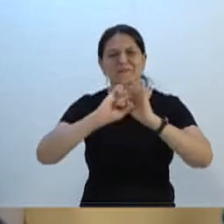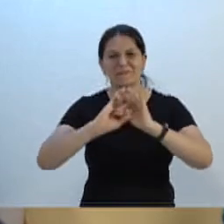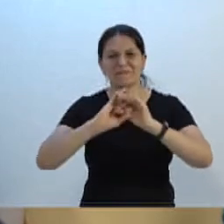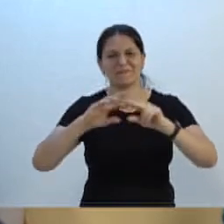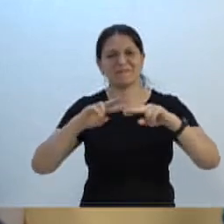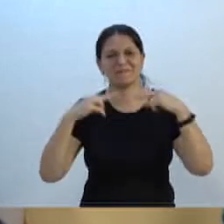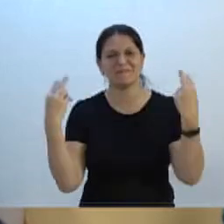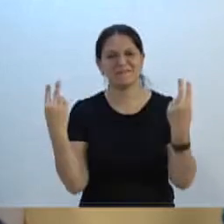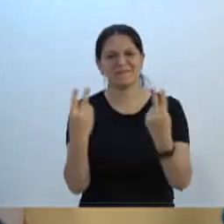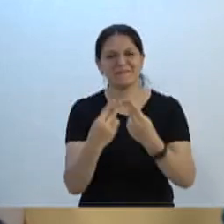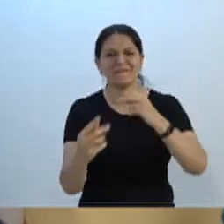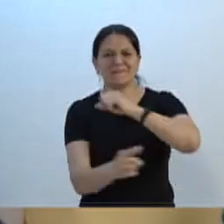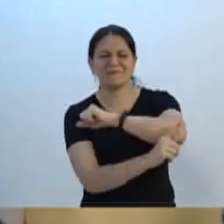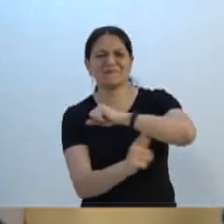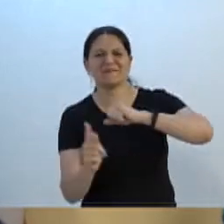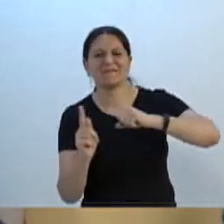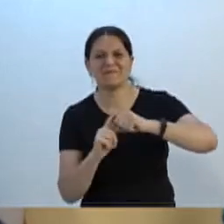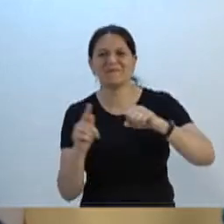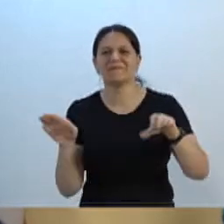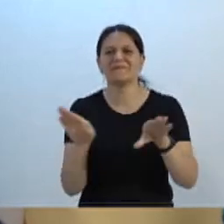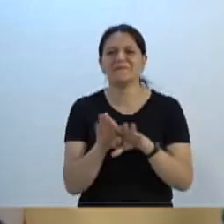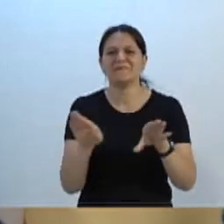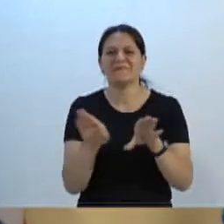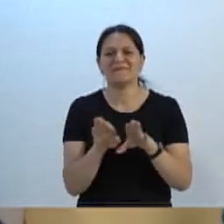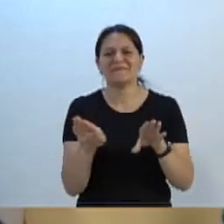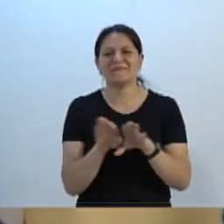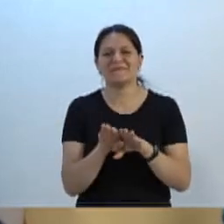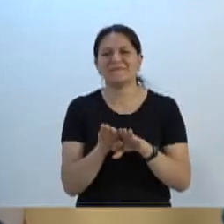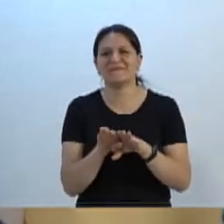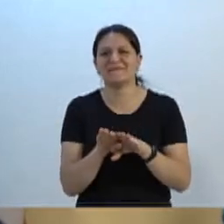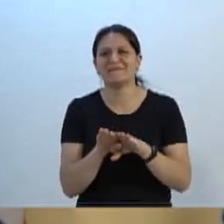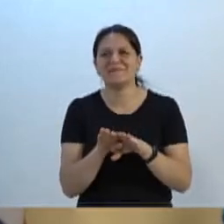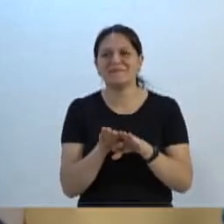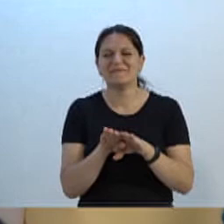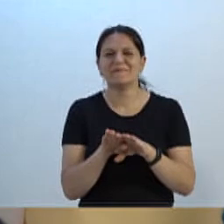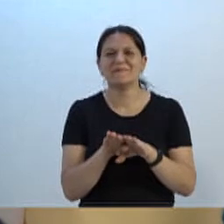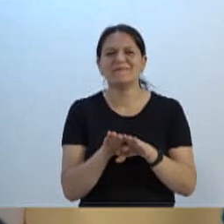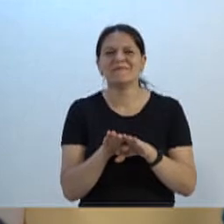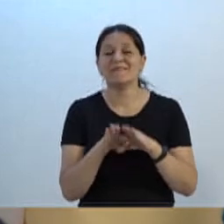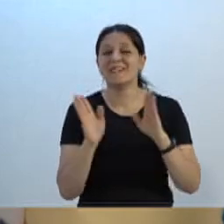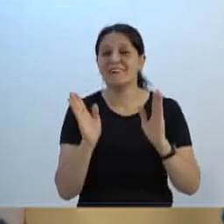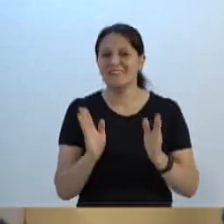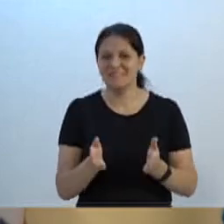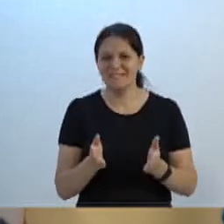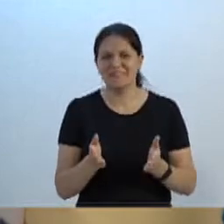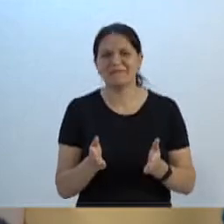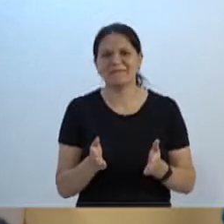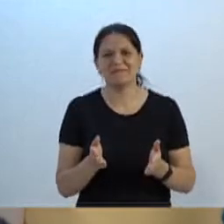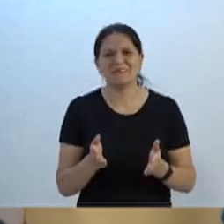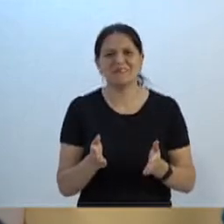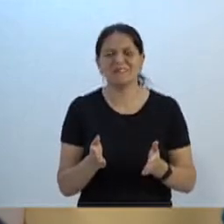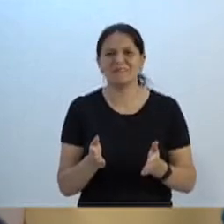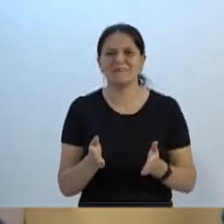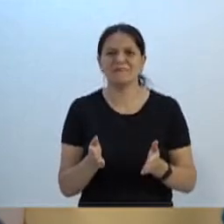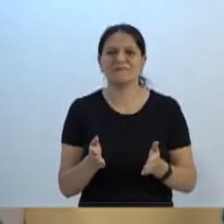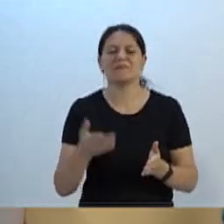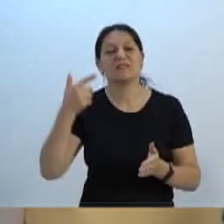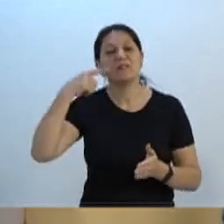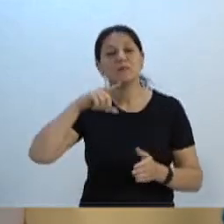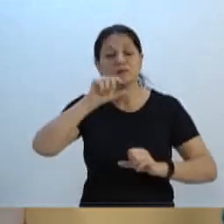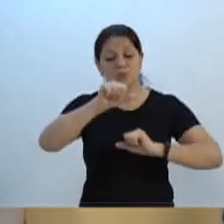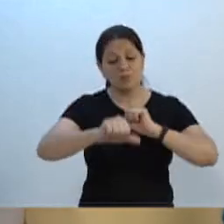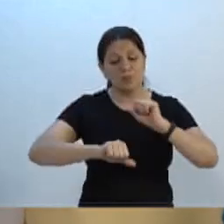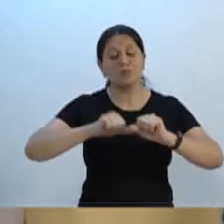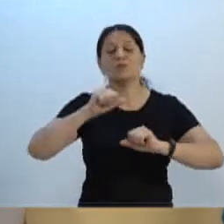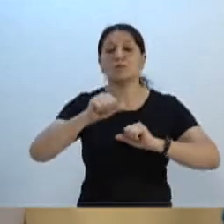E, ultimamente, ele deu início à desatação de um só, de um